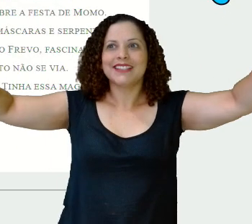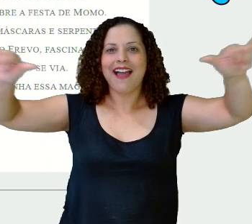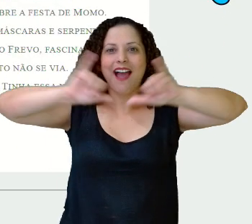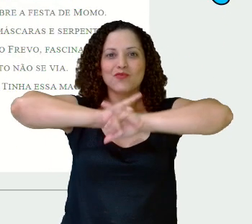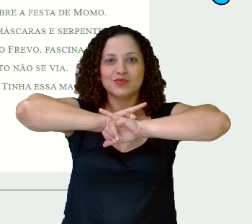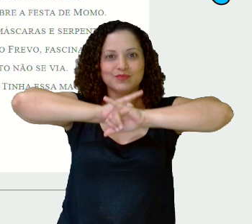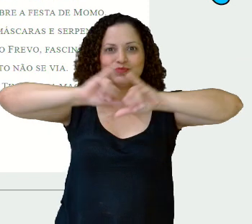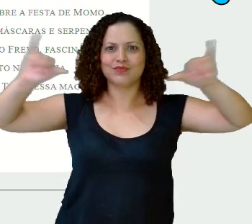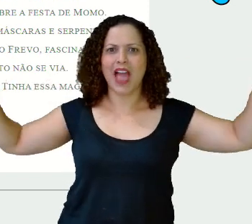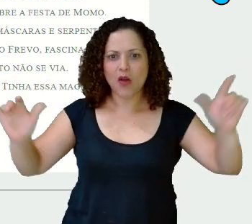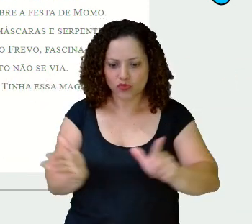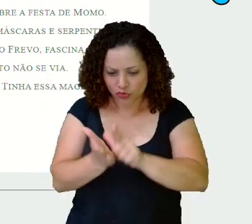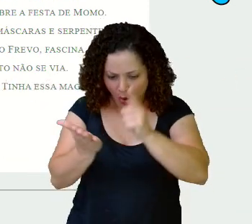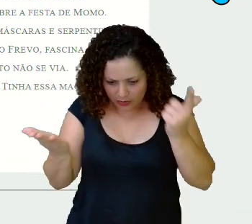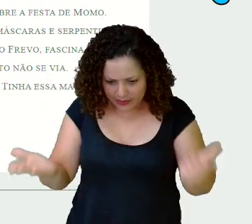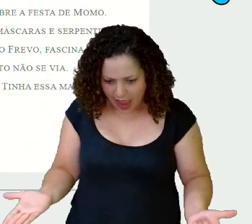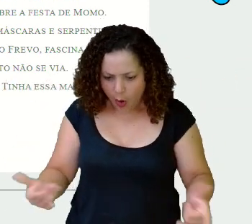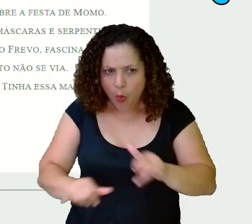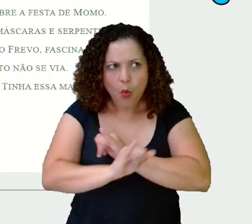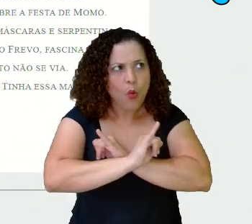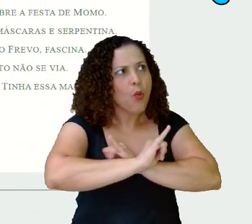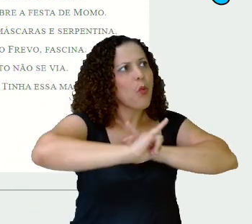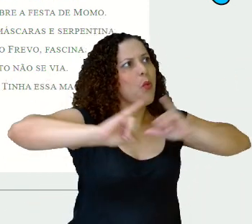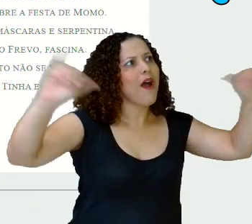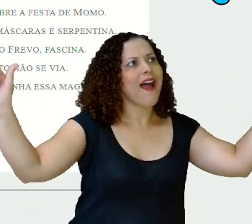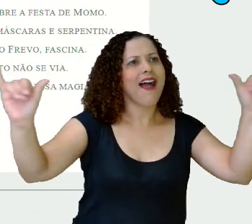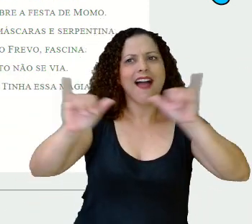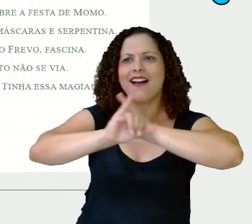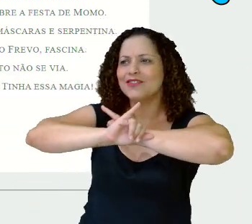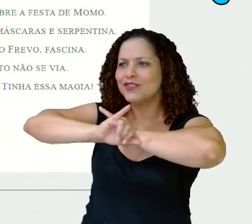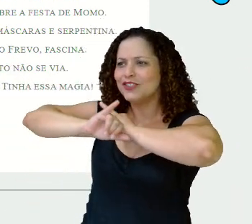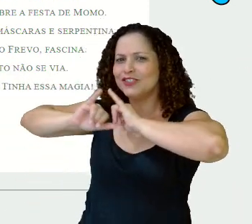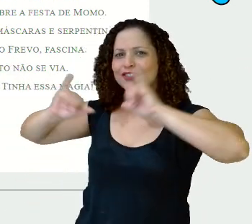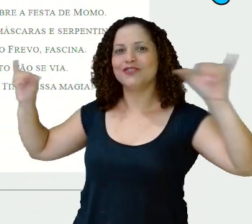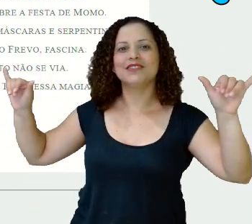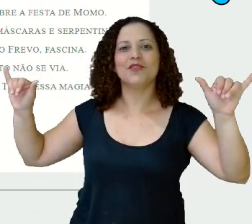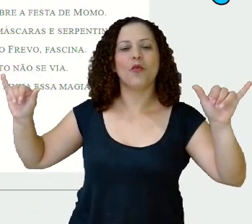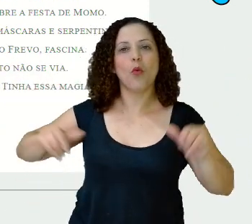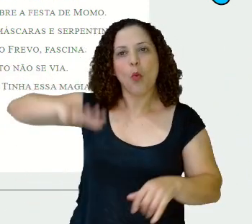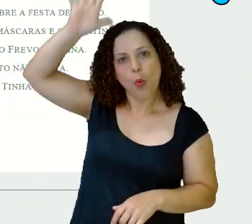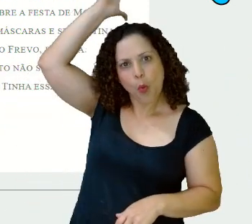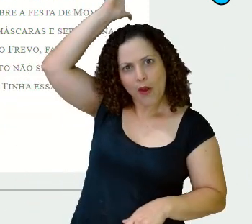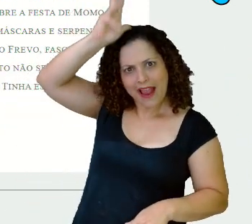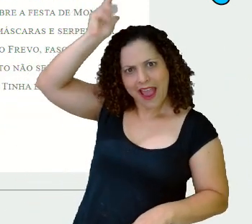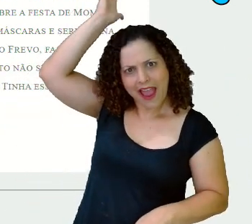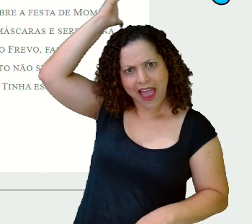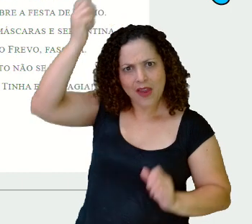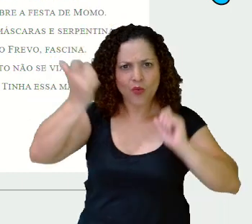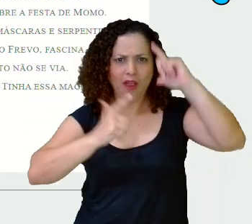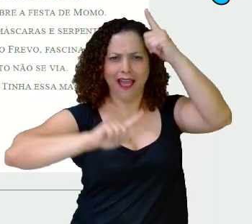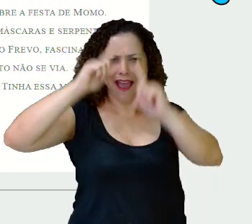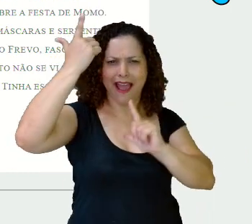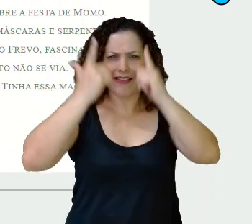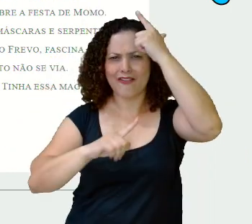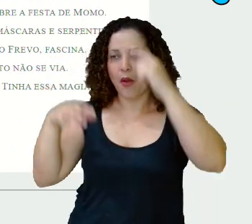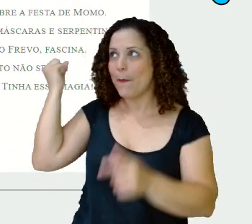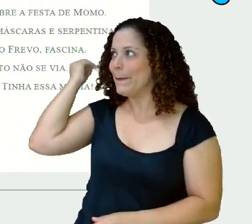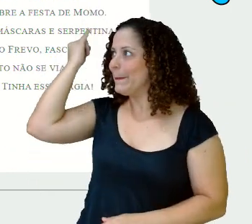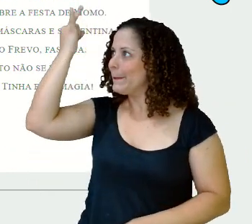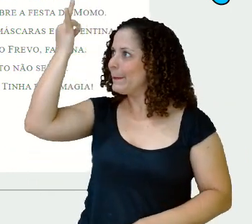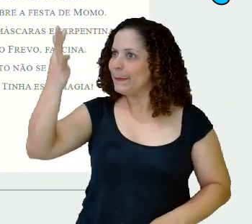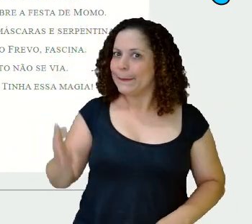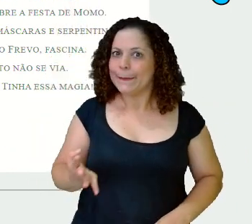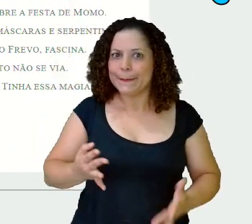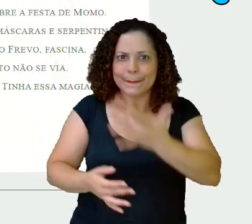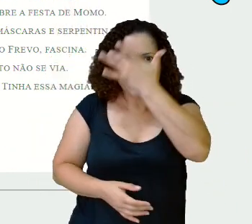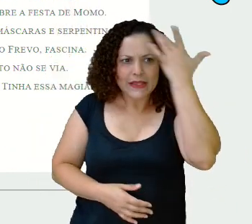O jornal anunciou! O galo da madrugada, alguém passou